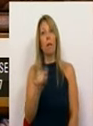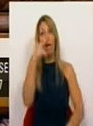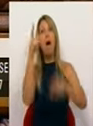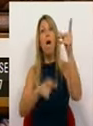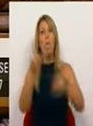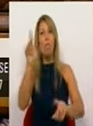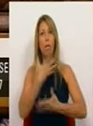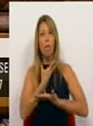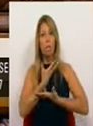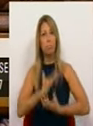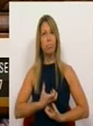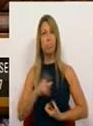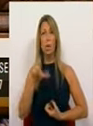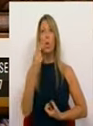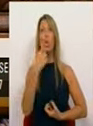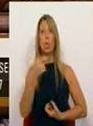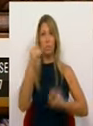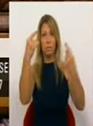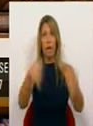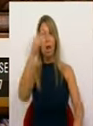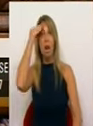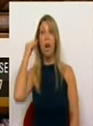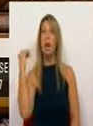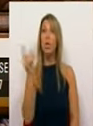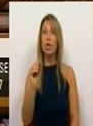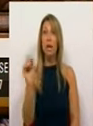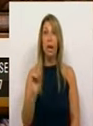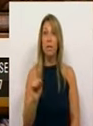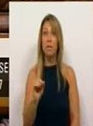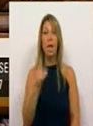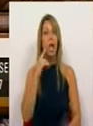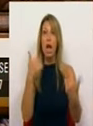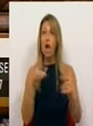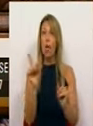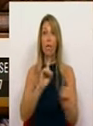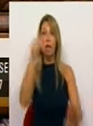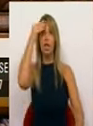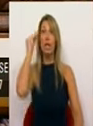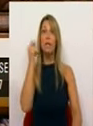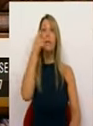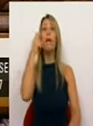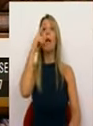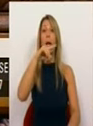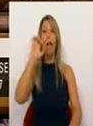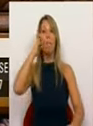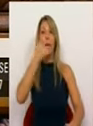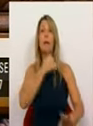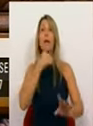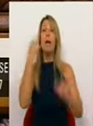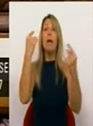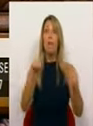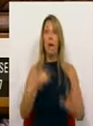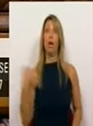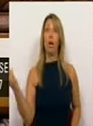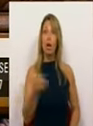está de luto, que não esquece, nem deixará esquecer as vítimas e a quem nós, deputados, temos